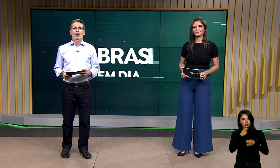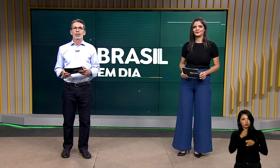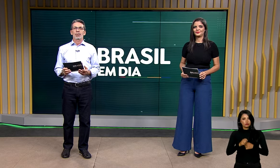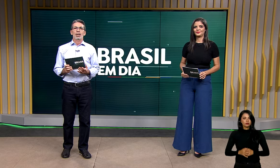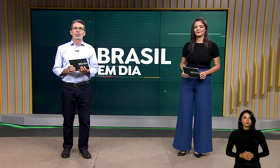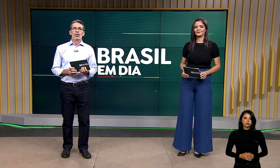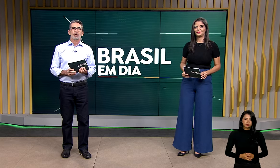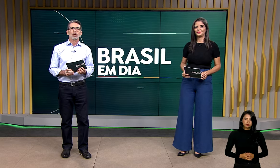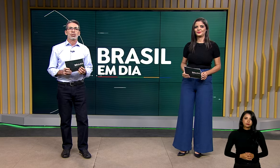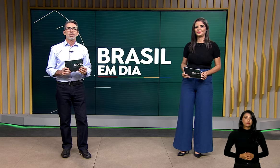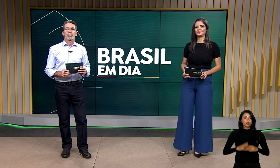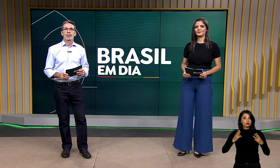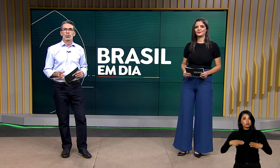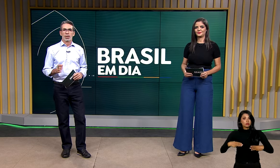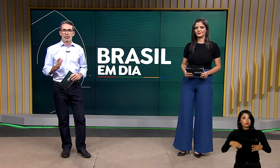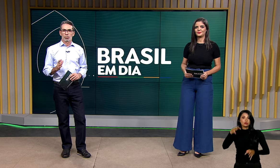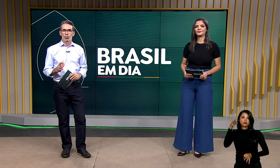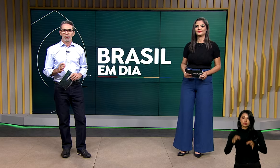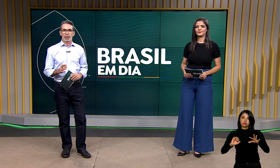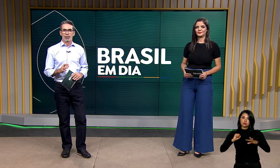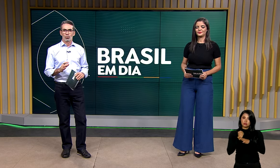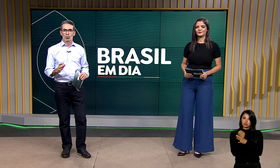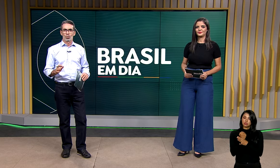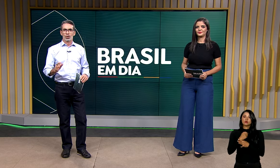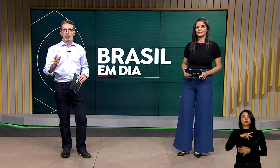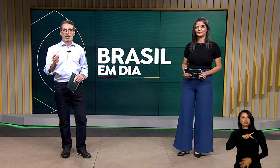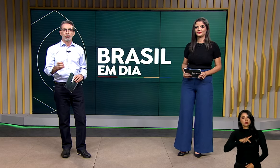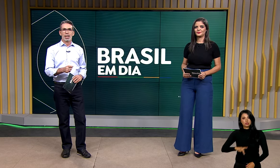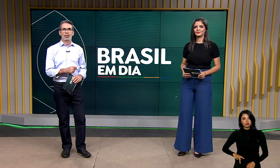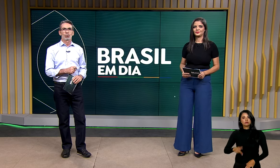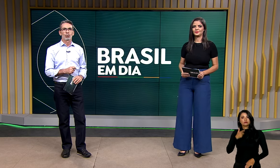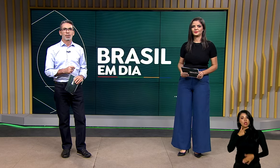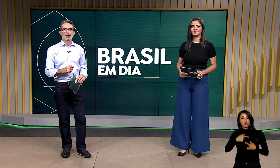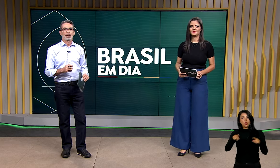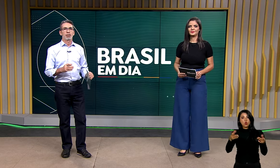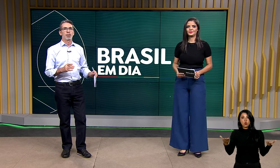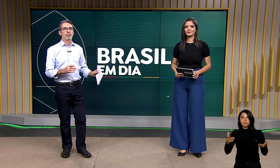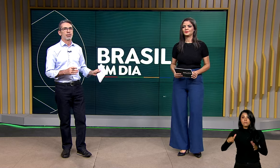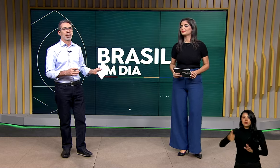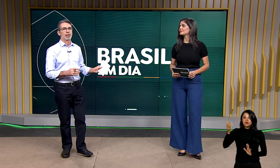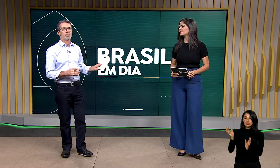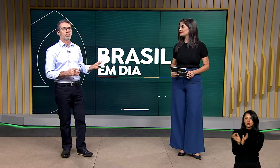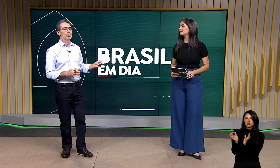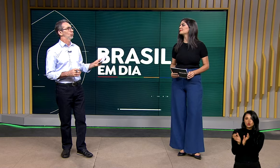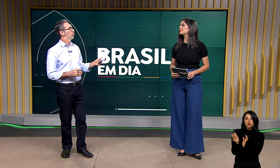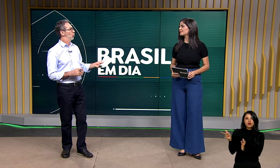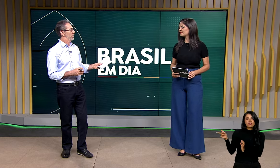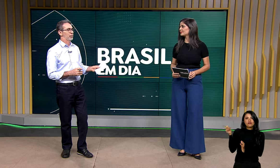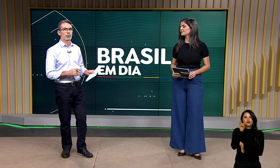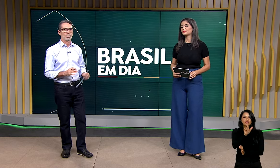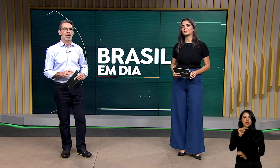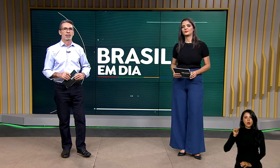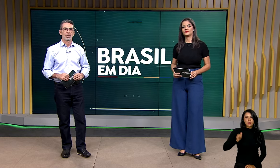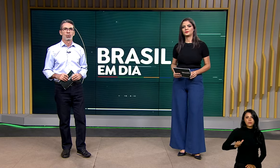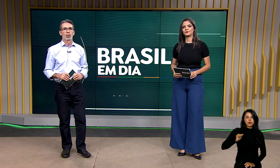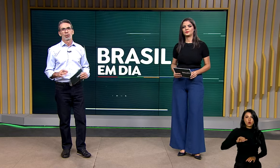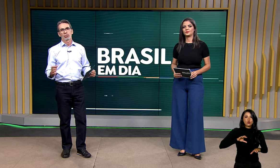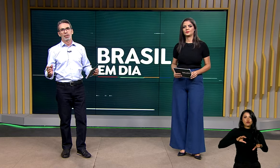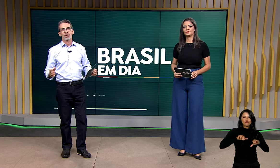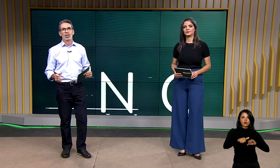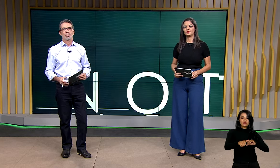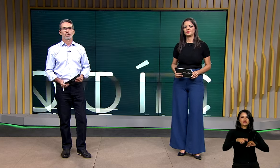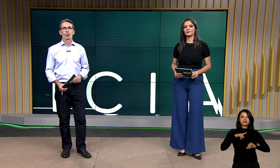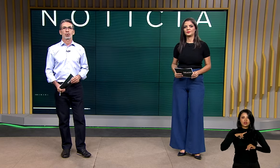O Ministério da Justiça e Segurança Pública inaugurou hoje a primeira turma que vai ser beneficiada pelo Bolsa Formação,